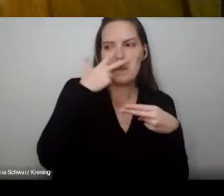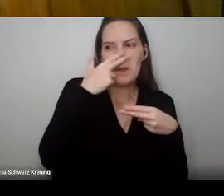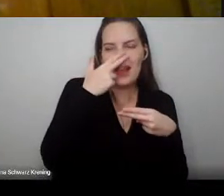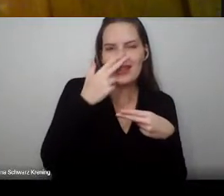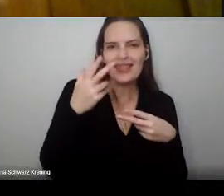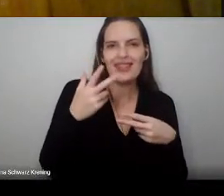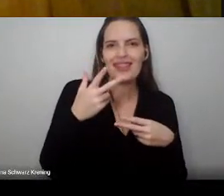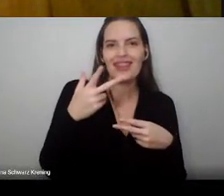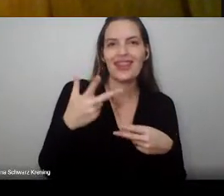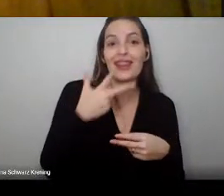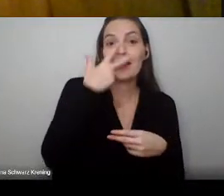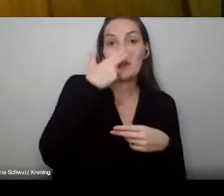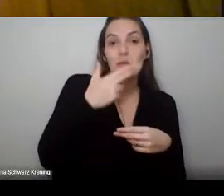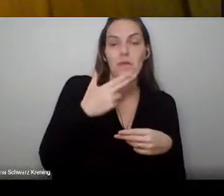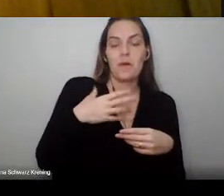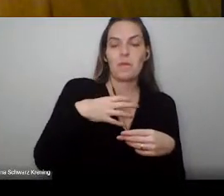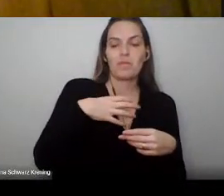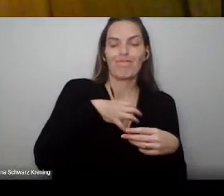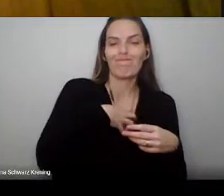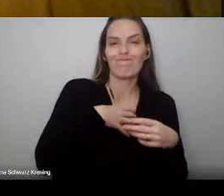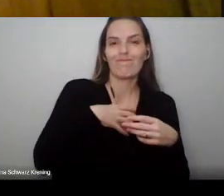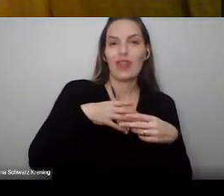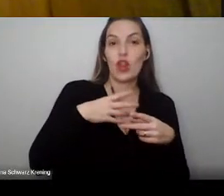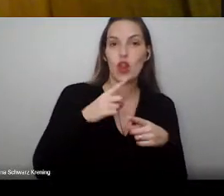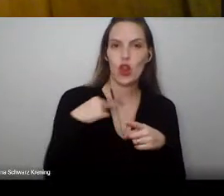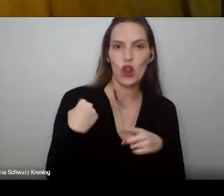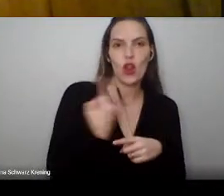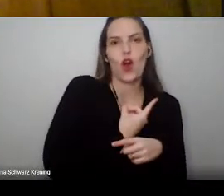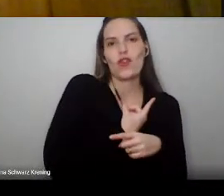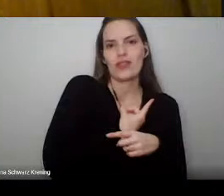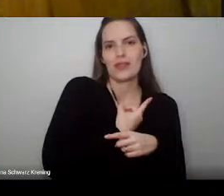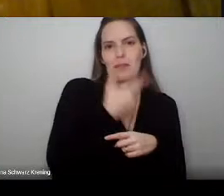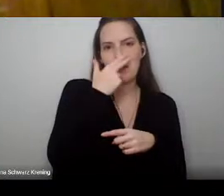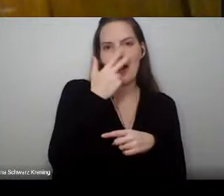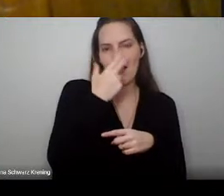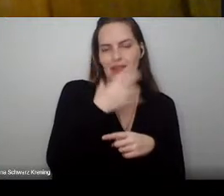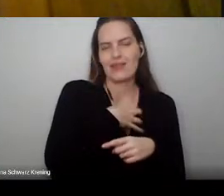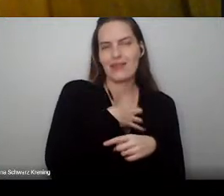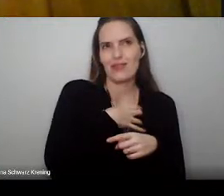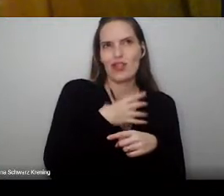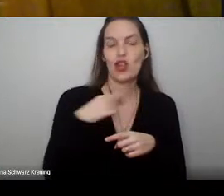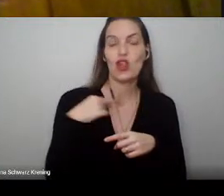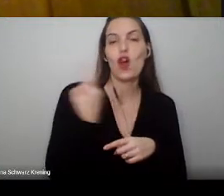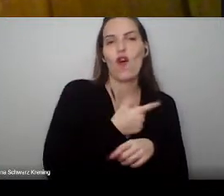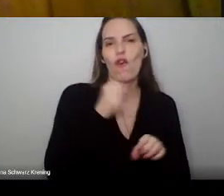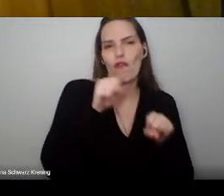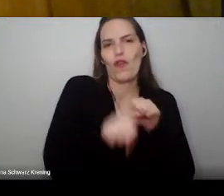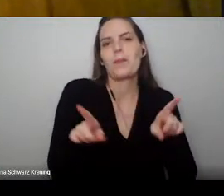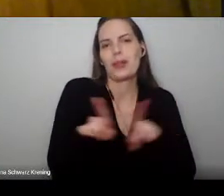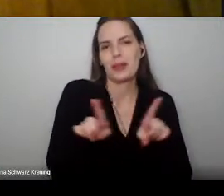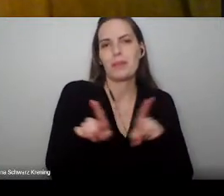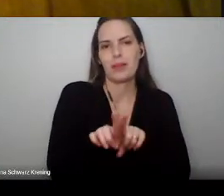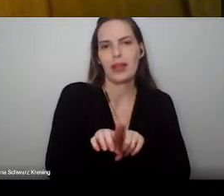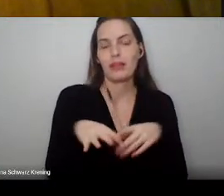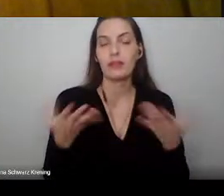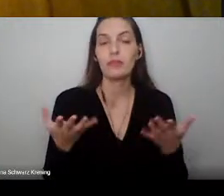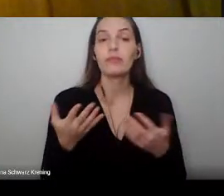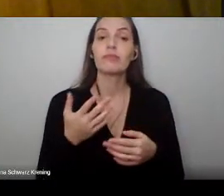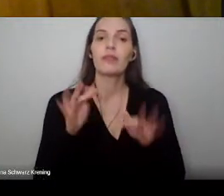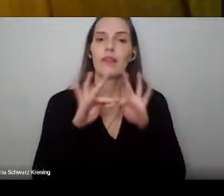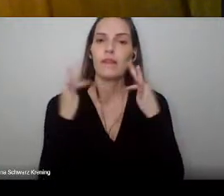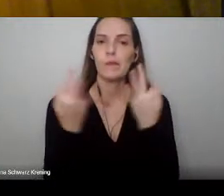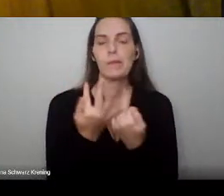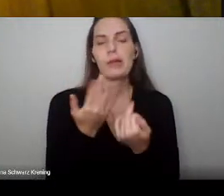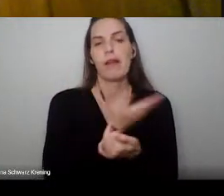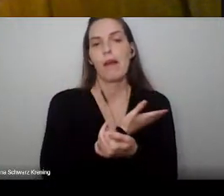As futuras realizações de vocês, que serão orgulho das famílias e dos amigos, também são motivos de